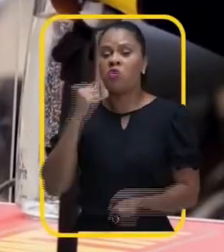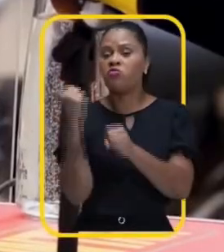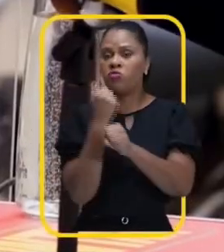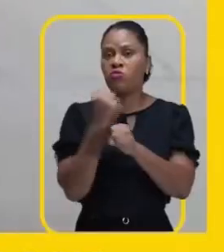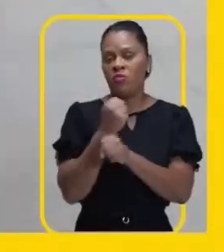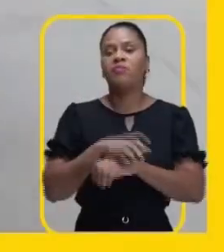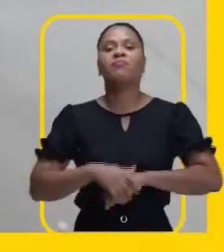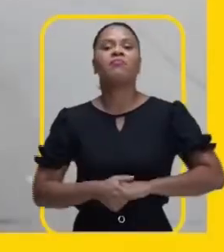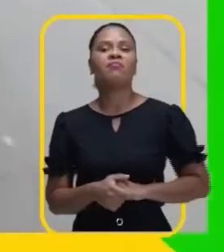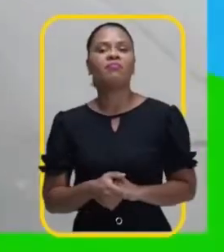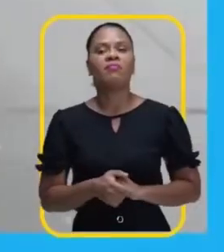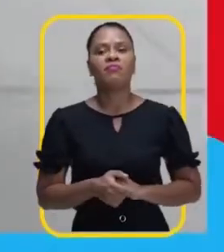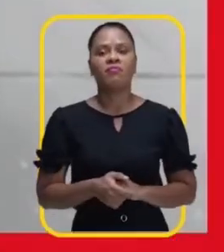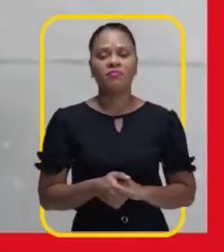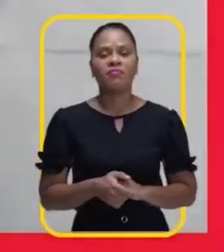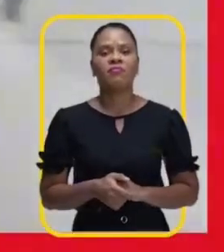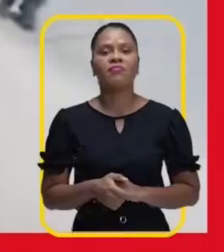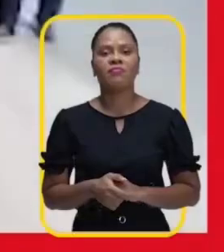quando eu estava no propósito.